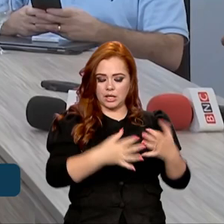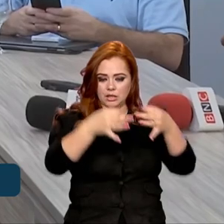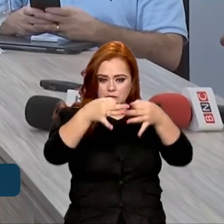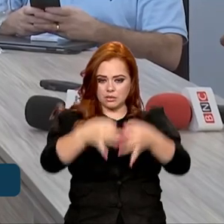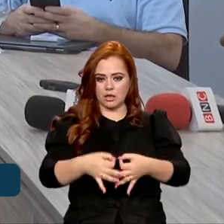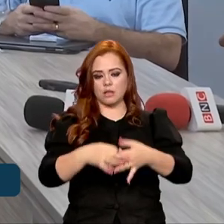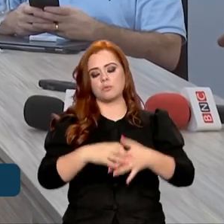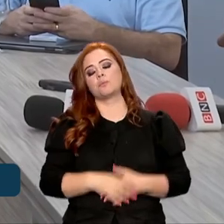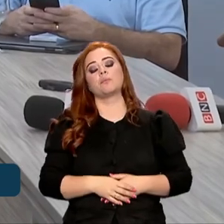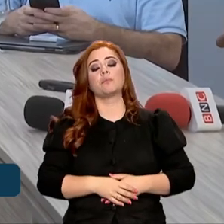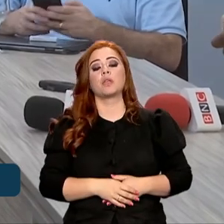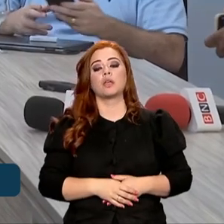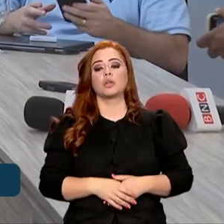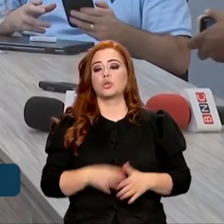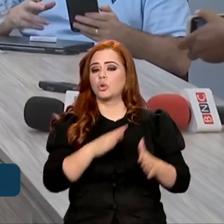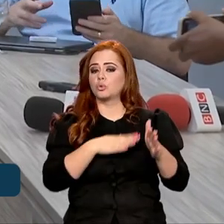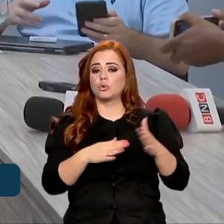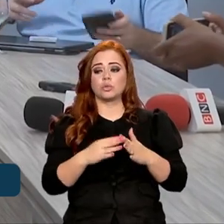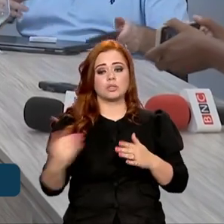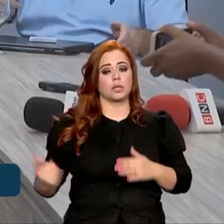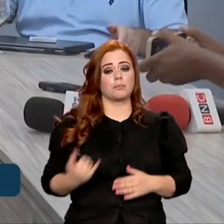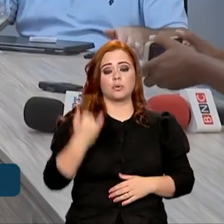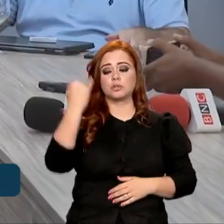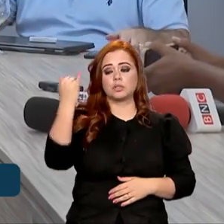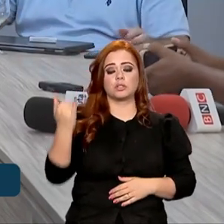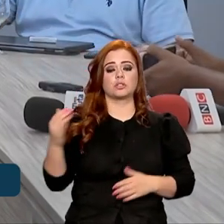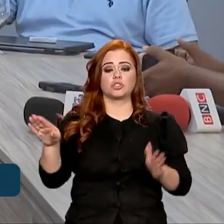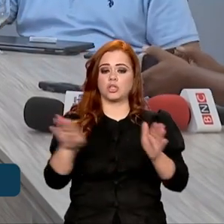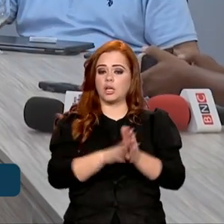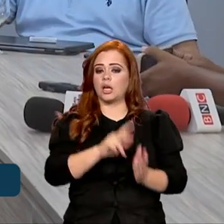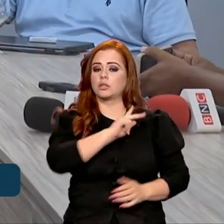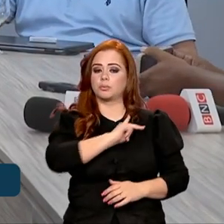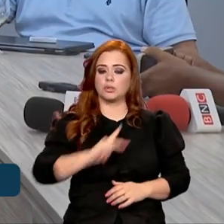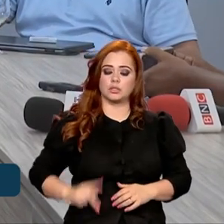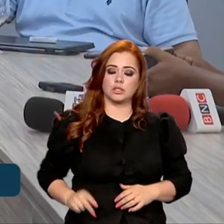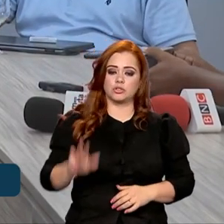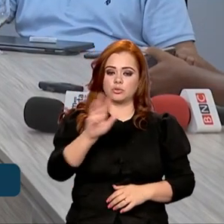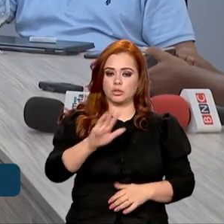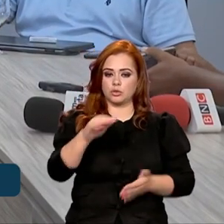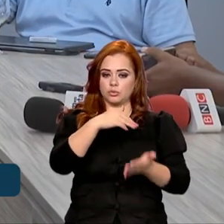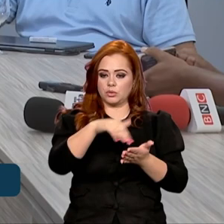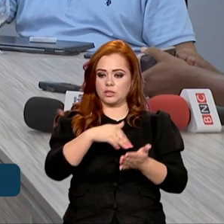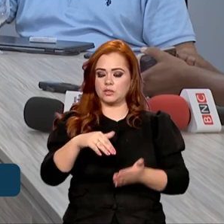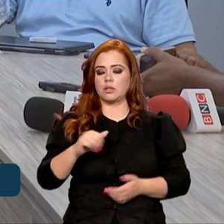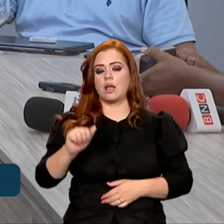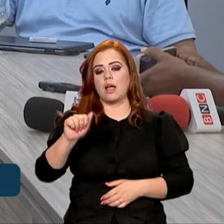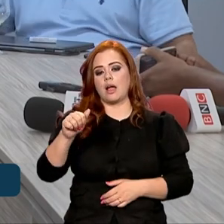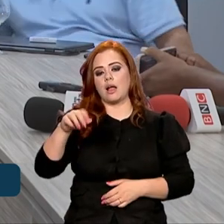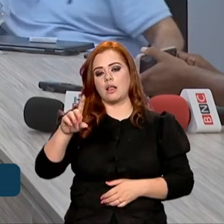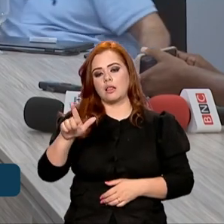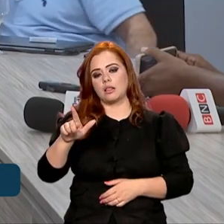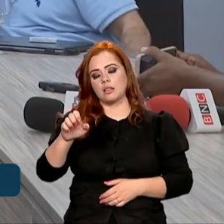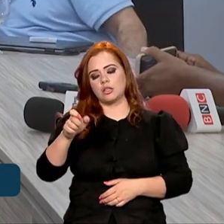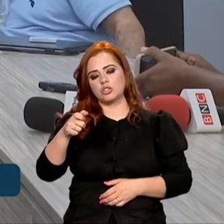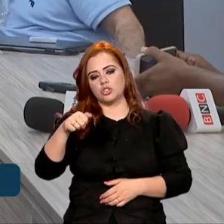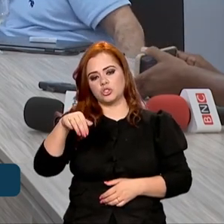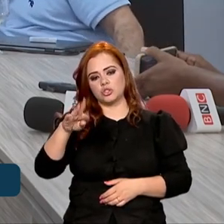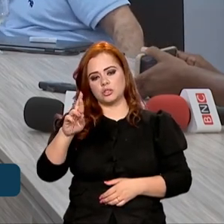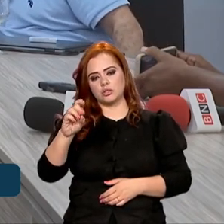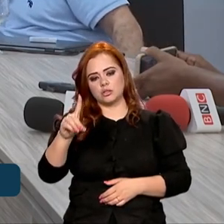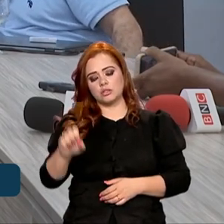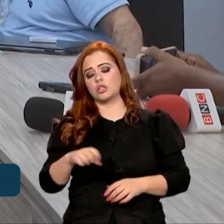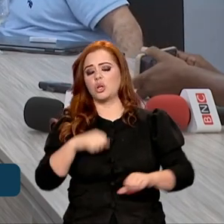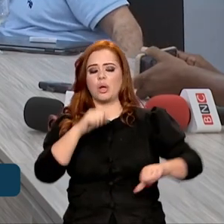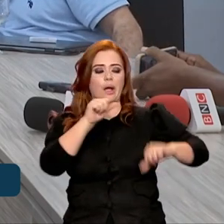tudo, essa vinda, a importância da vinda do presidente Lula, do ministro Alexandre Silveira e de toda essa interligação, de toda essa